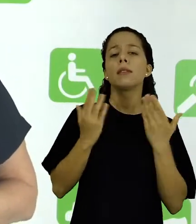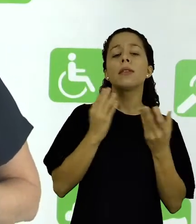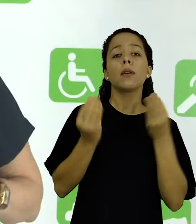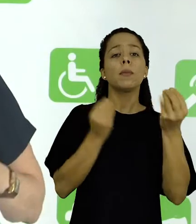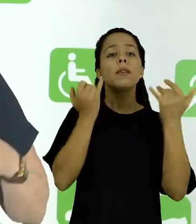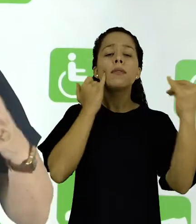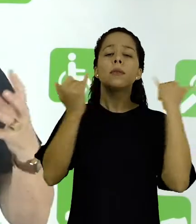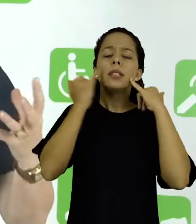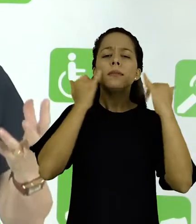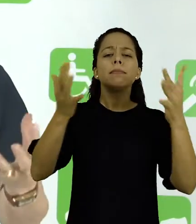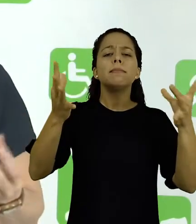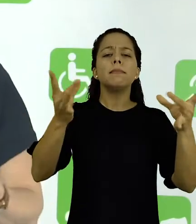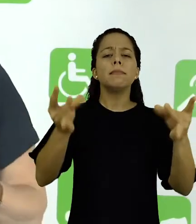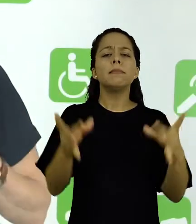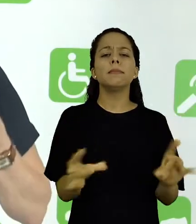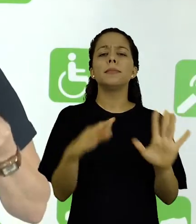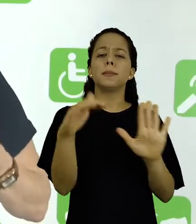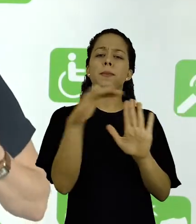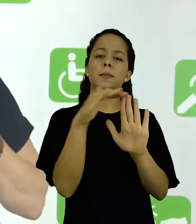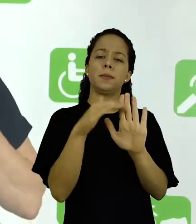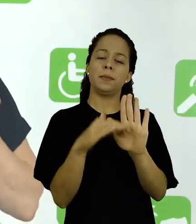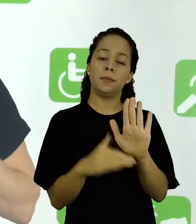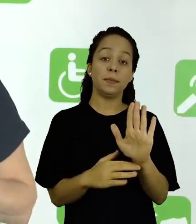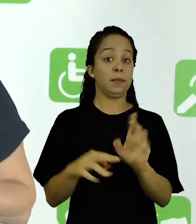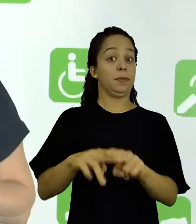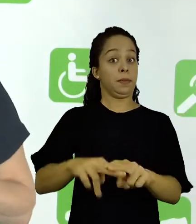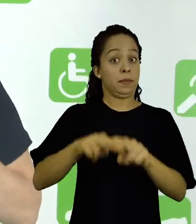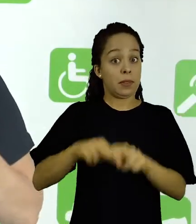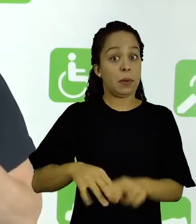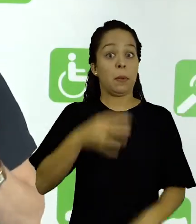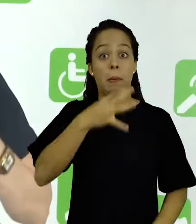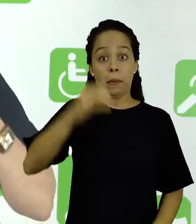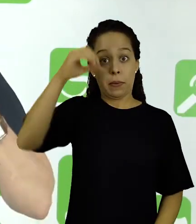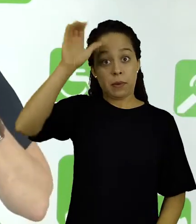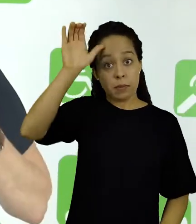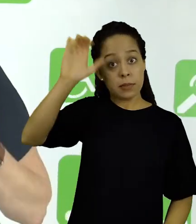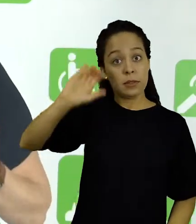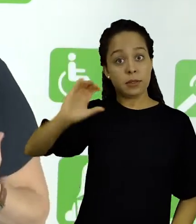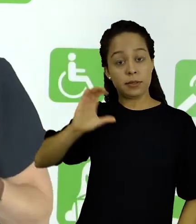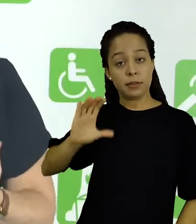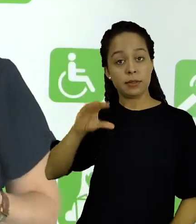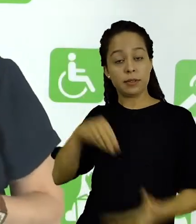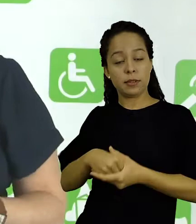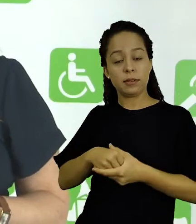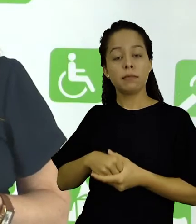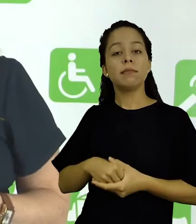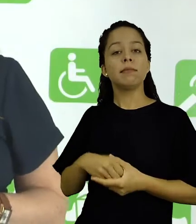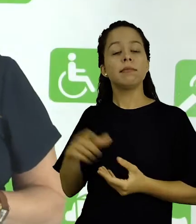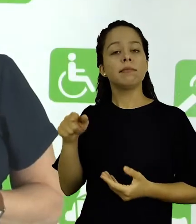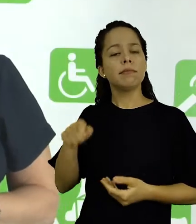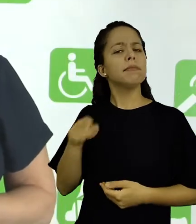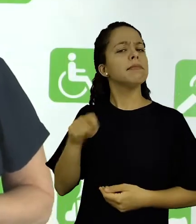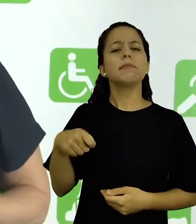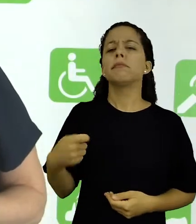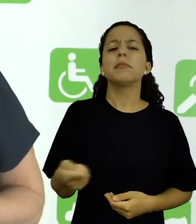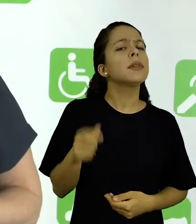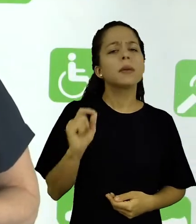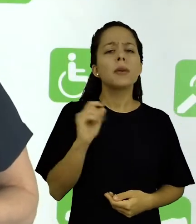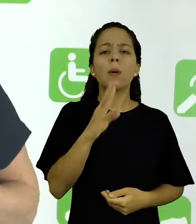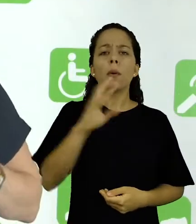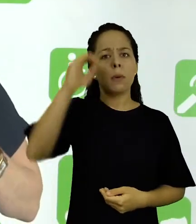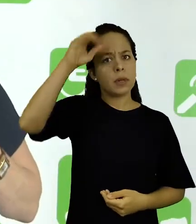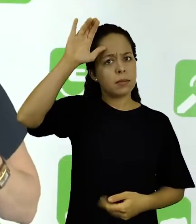à sistematização das informações. Daí, o conhecimento científico, ele se